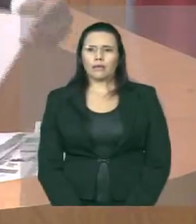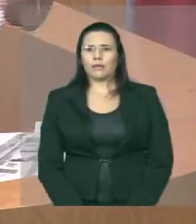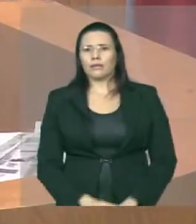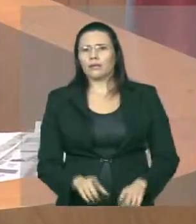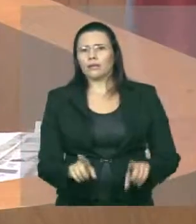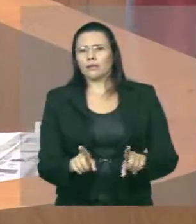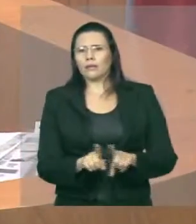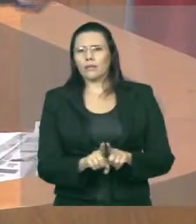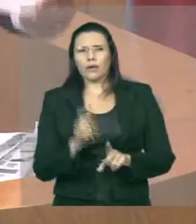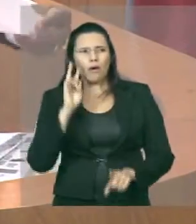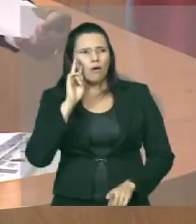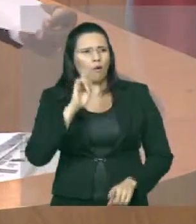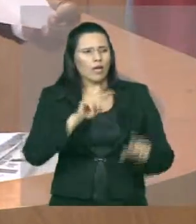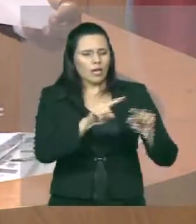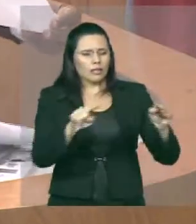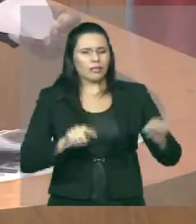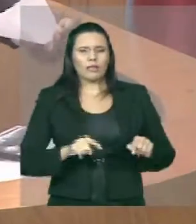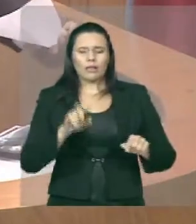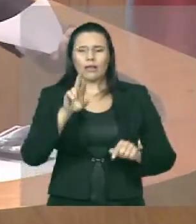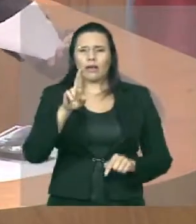esta aqui eu vou mostrar por último.